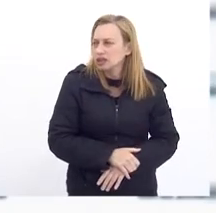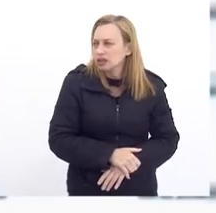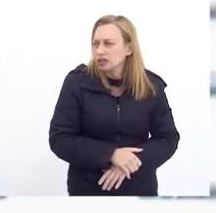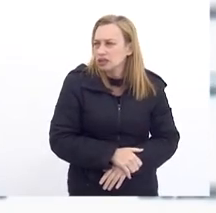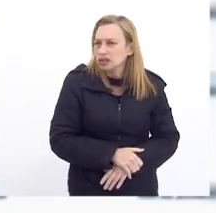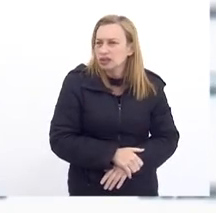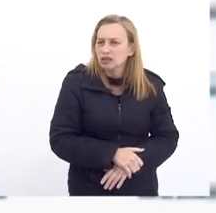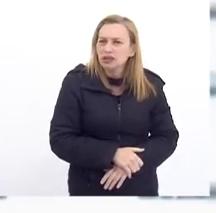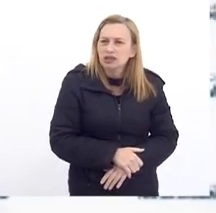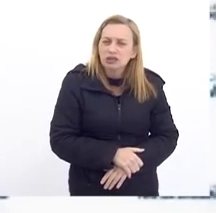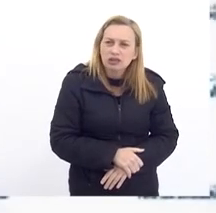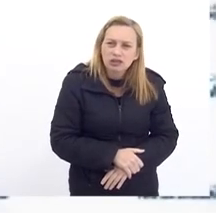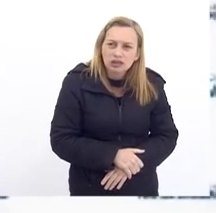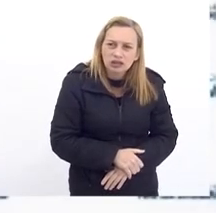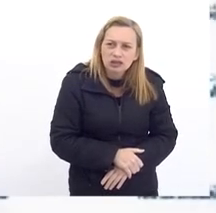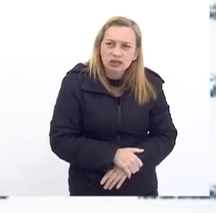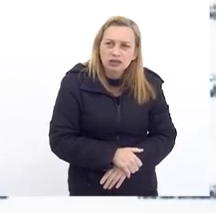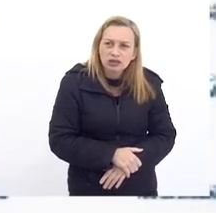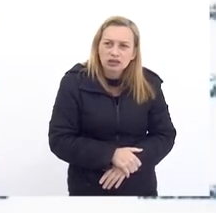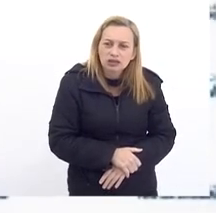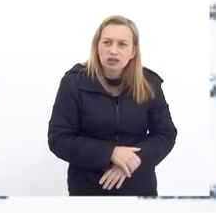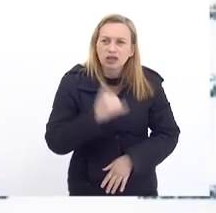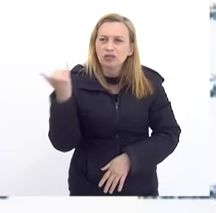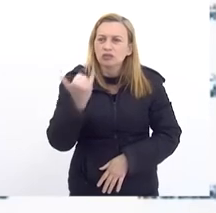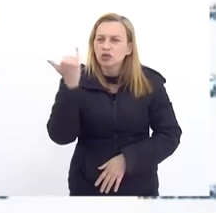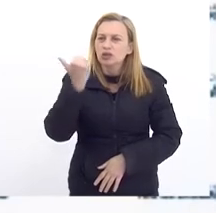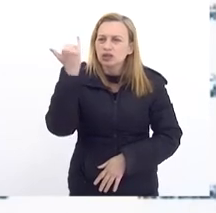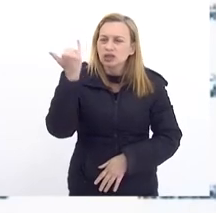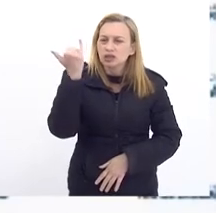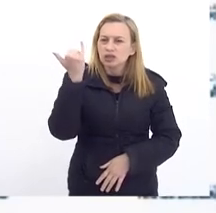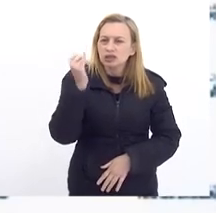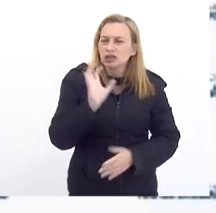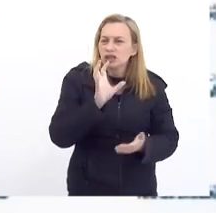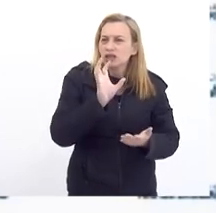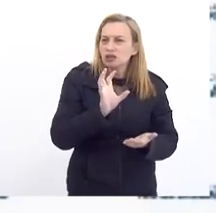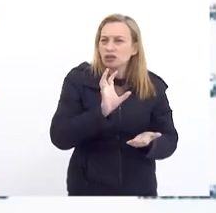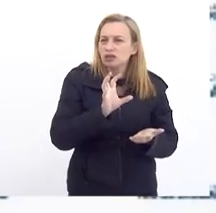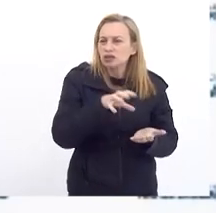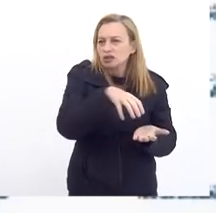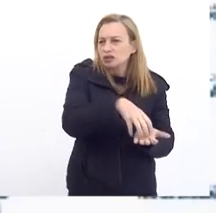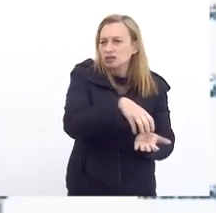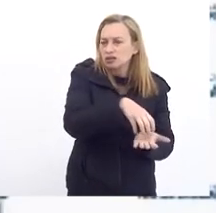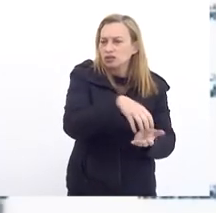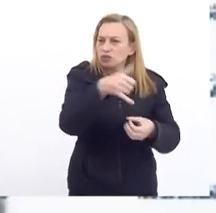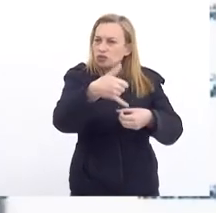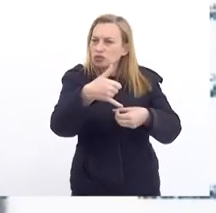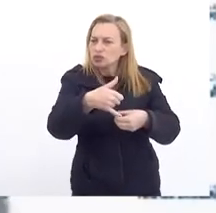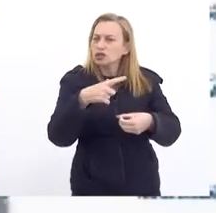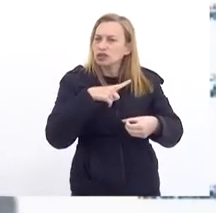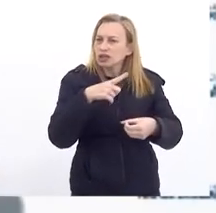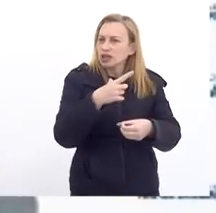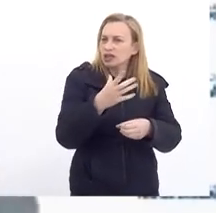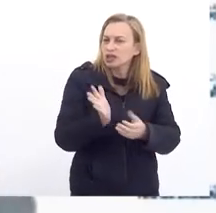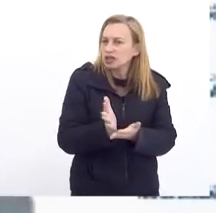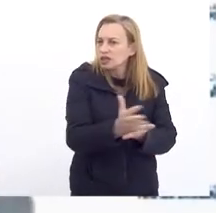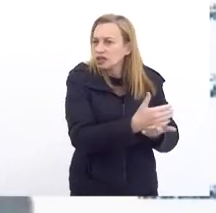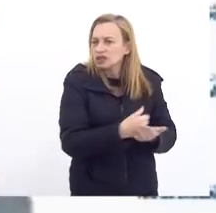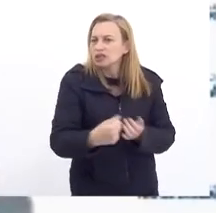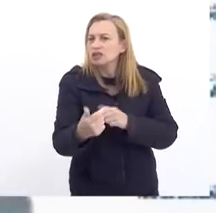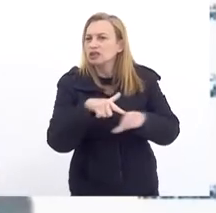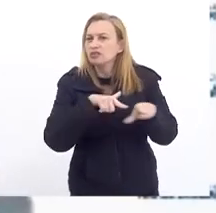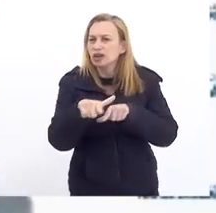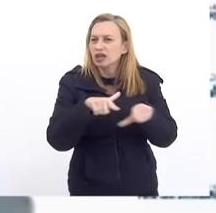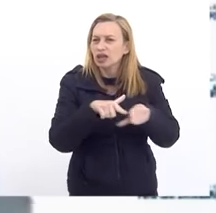Afligem Até por conta Da importância Que o setor De combustíveis Tem na arrecadação Nós temos Trabalhado isso Com